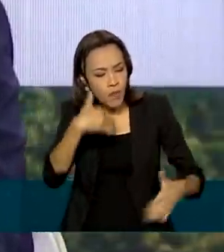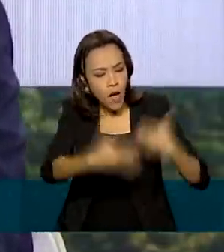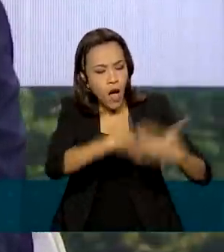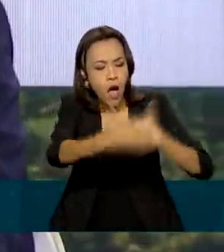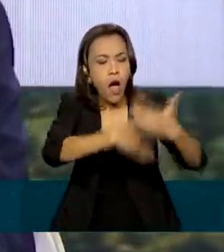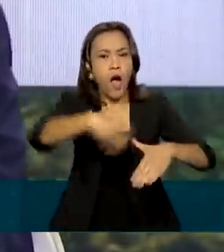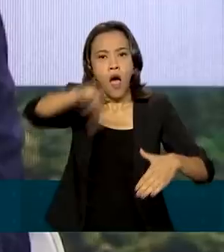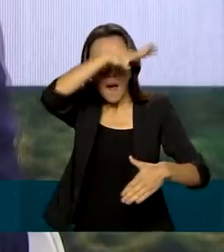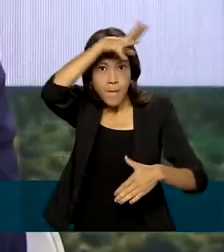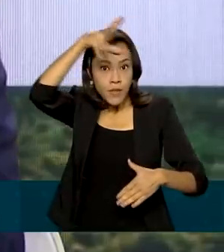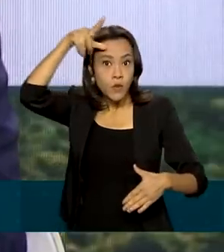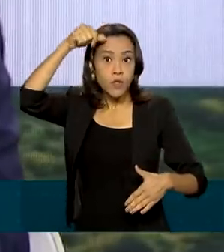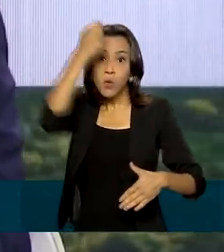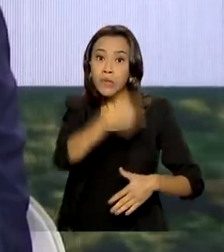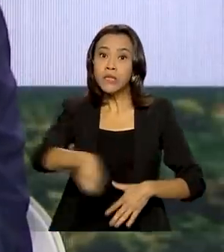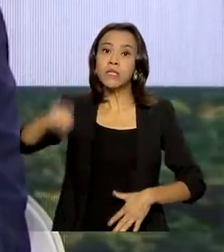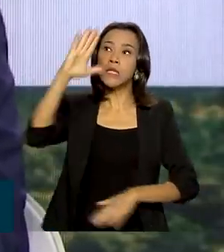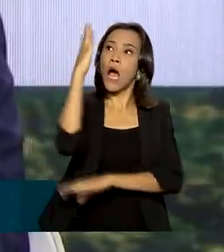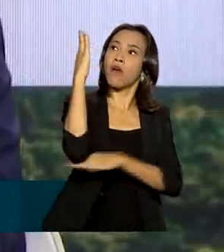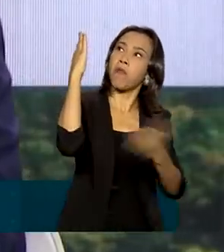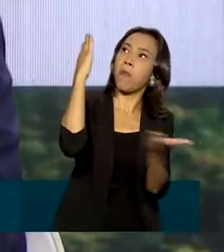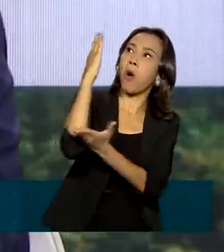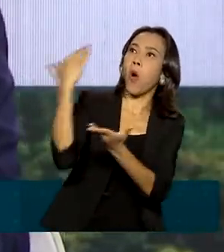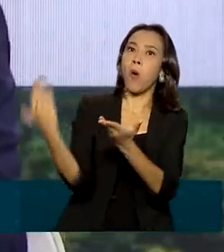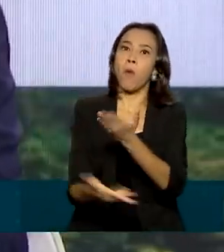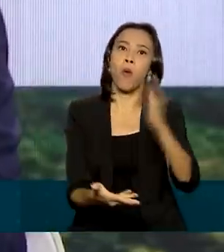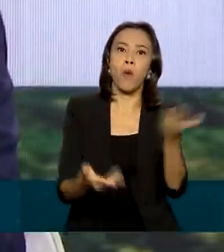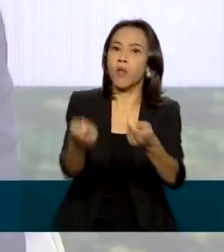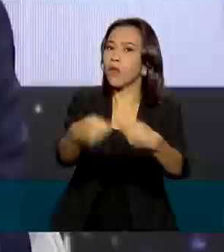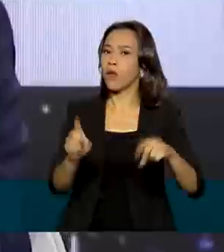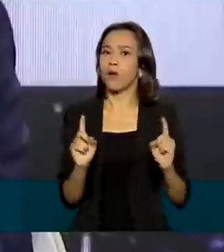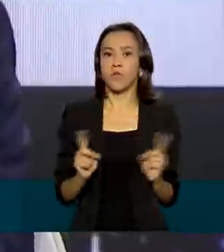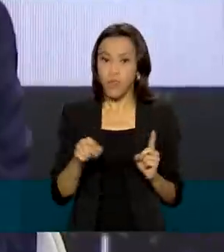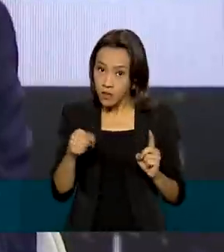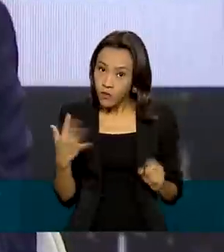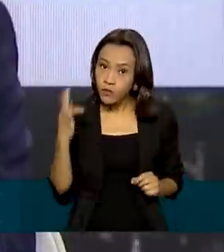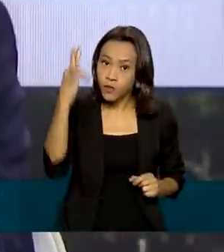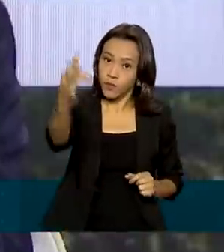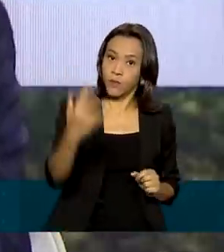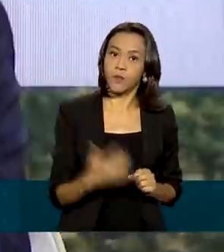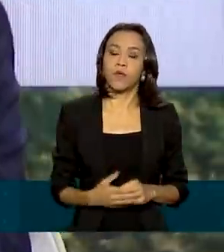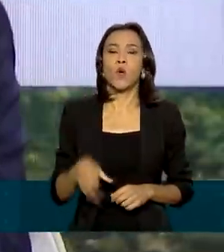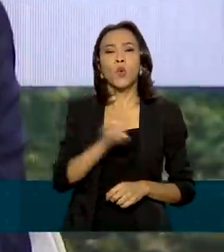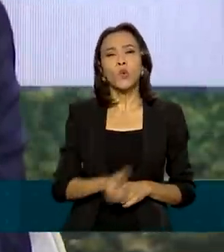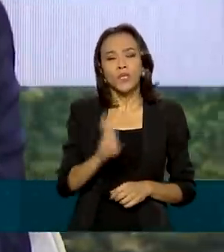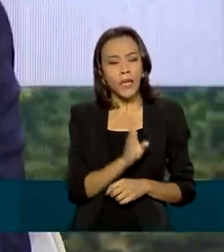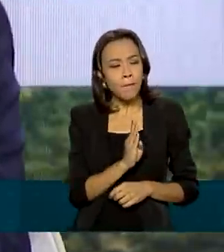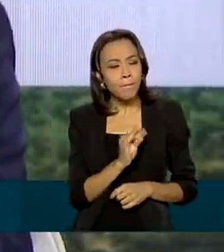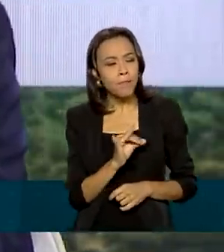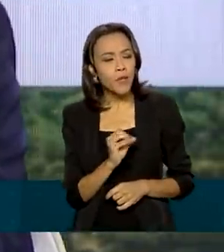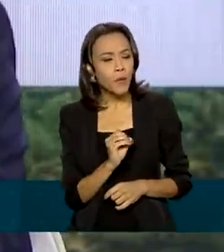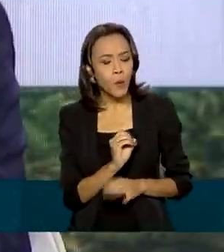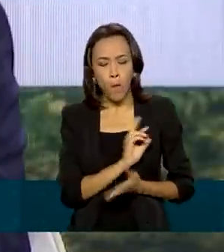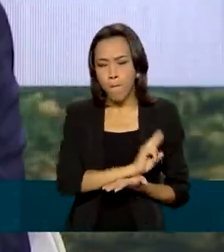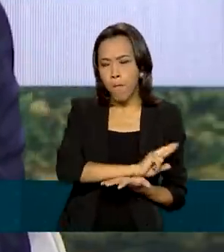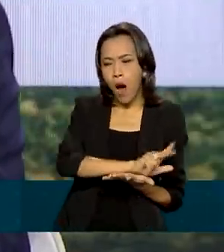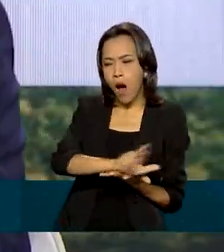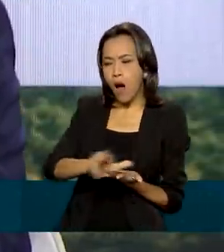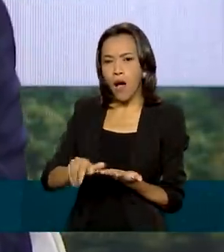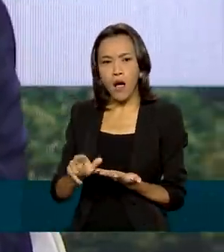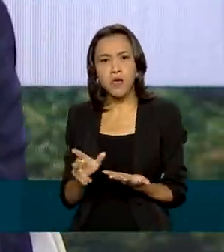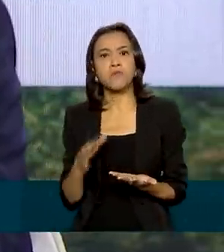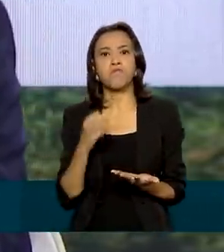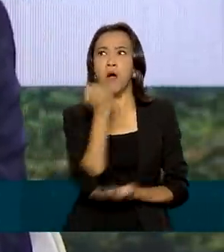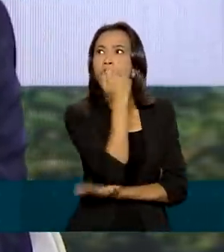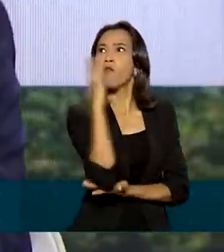única árvore. Essa é a visão do futuro para a Amazônia. utilizando a biodiversidade, a riqueza da floresta,